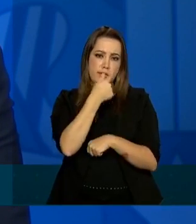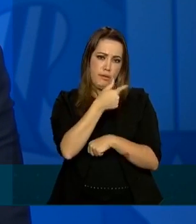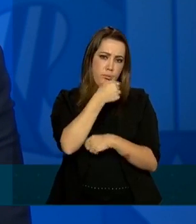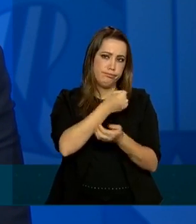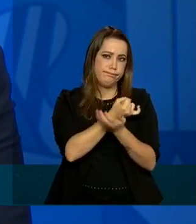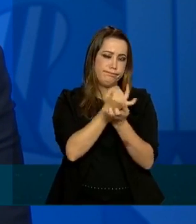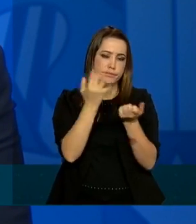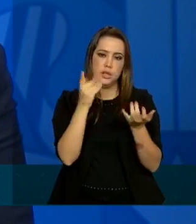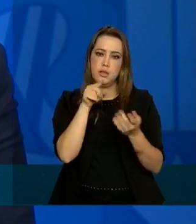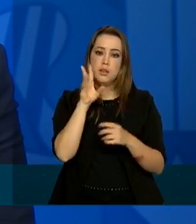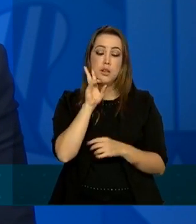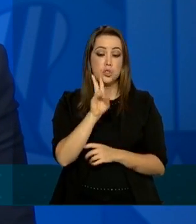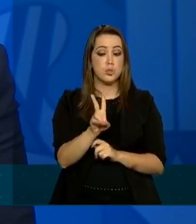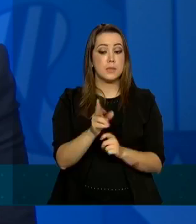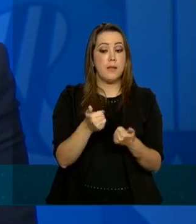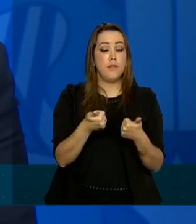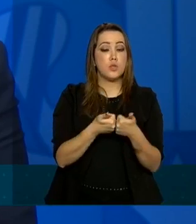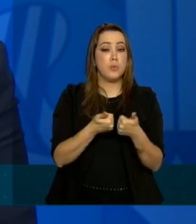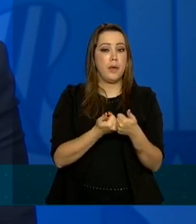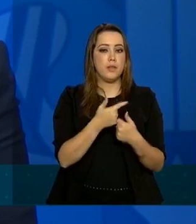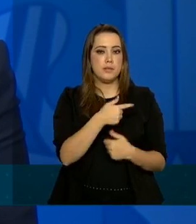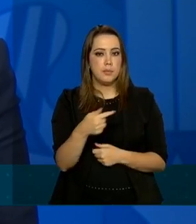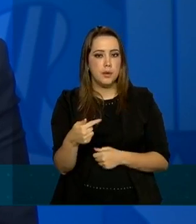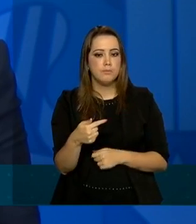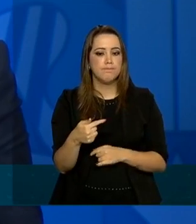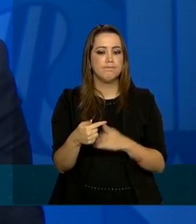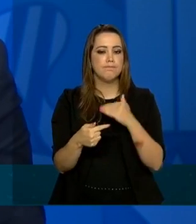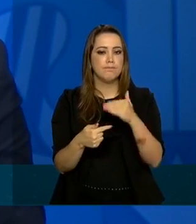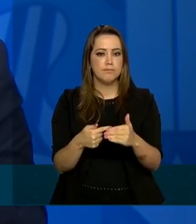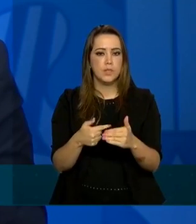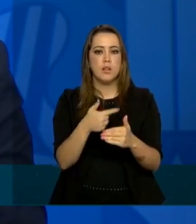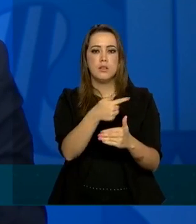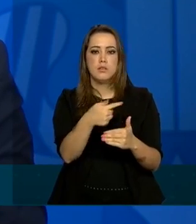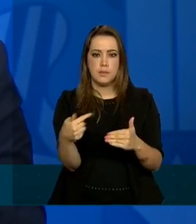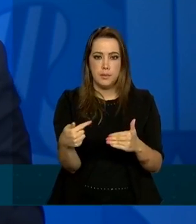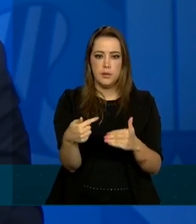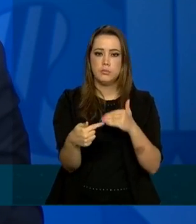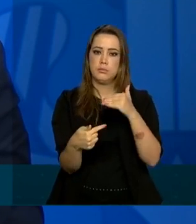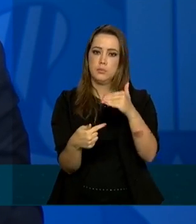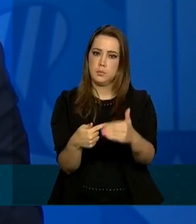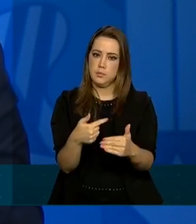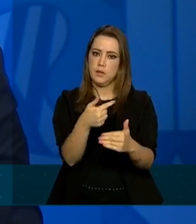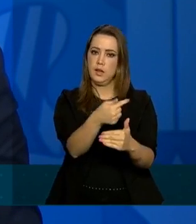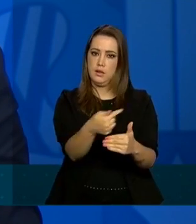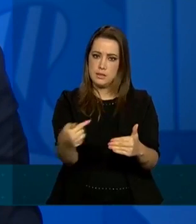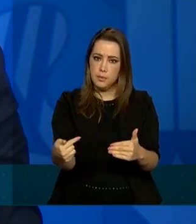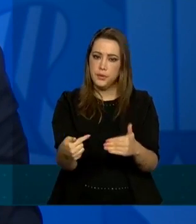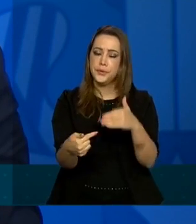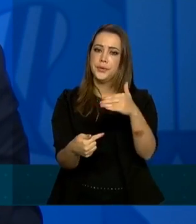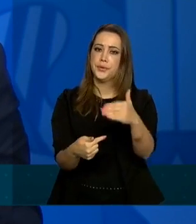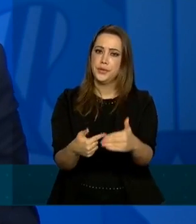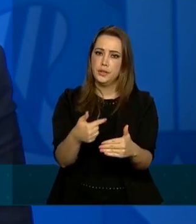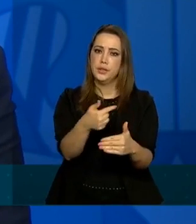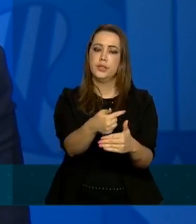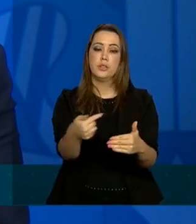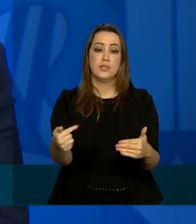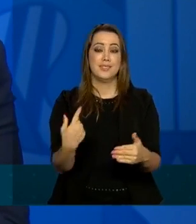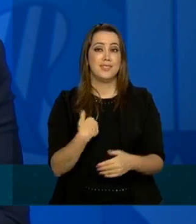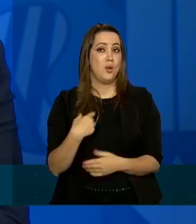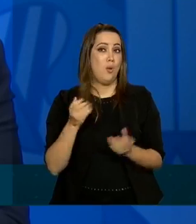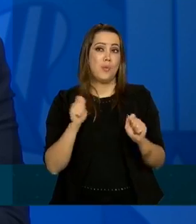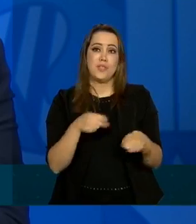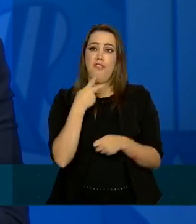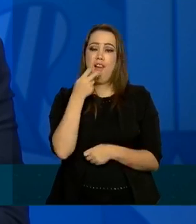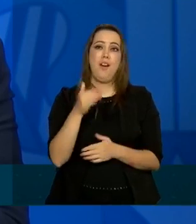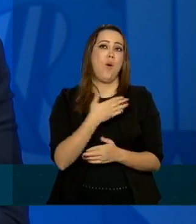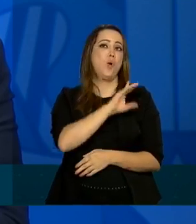semana após semana a gente não é possível prever quando vai ser o pico se eu soubesse